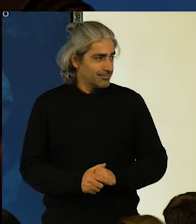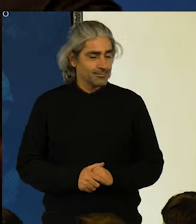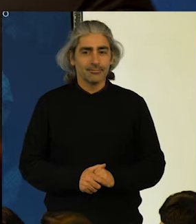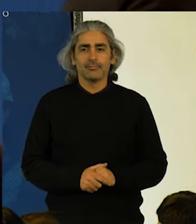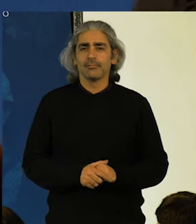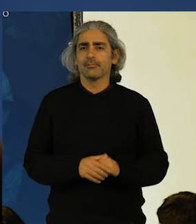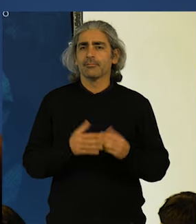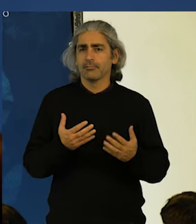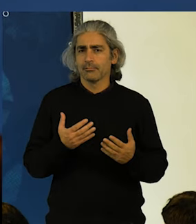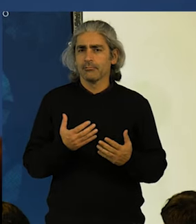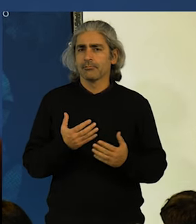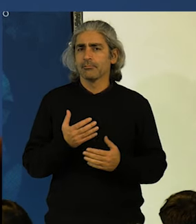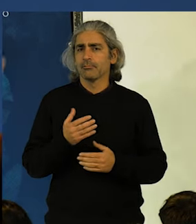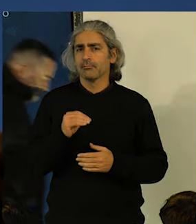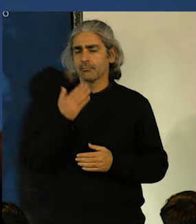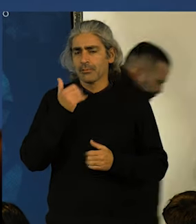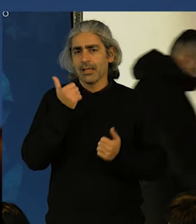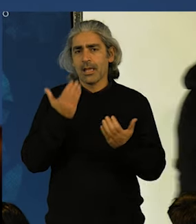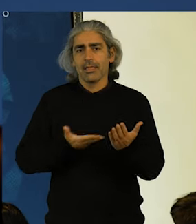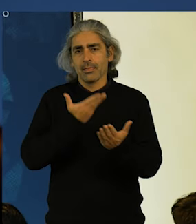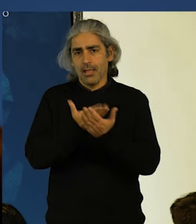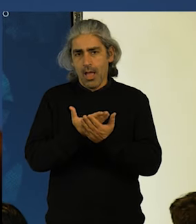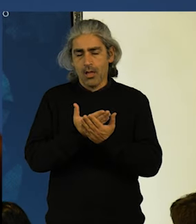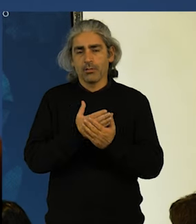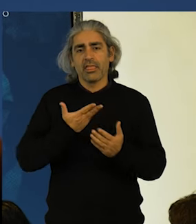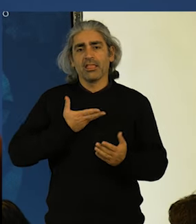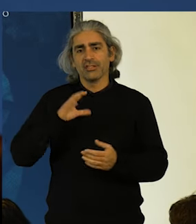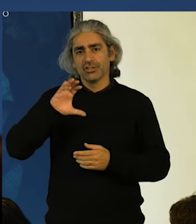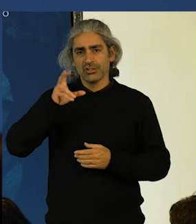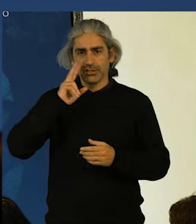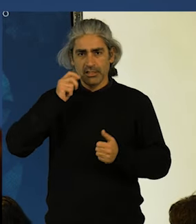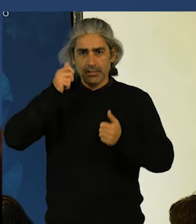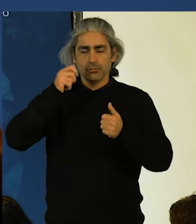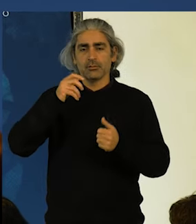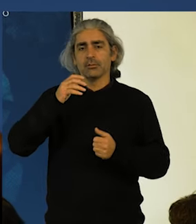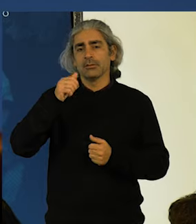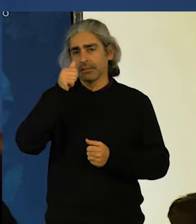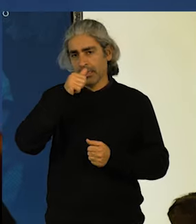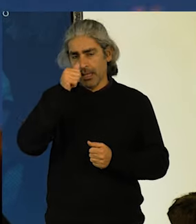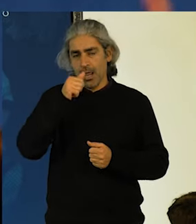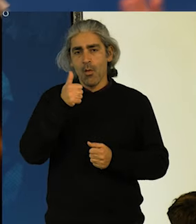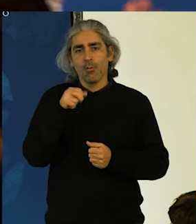Chamo agora o primeiro candidato do Distrito de Santarém, Bruno Góes.